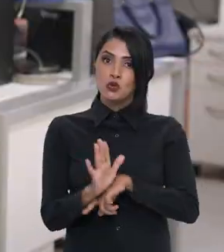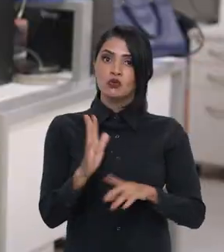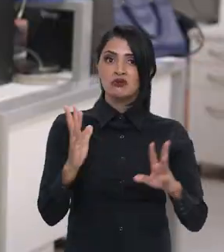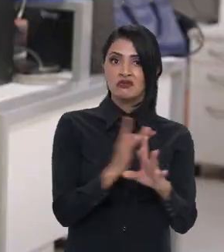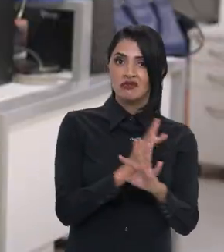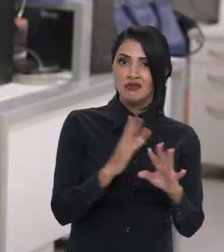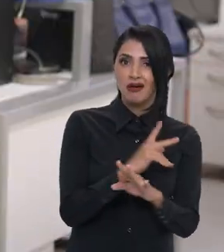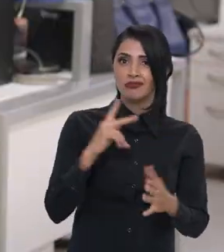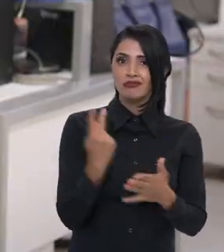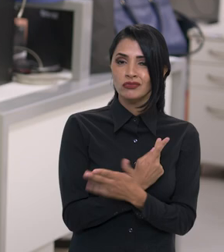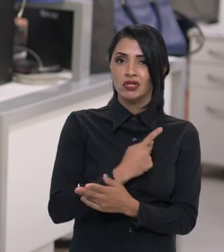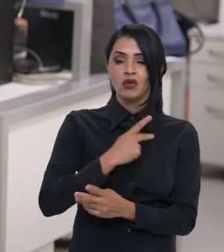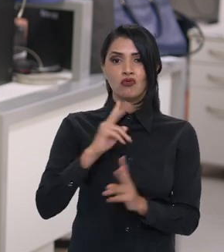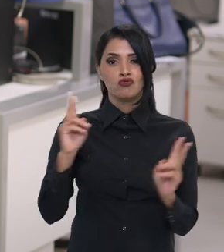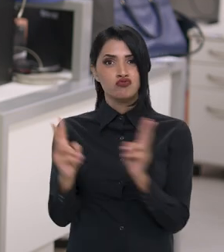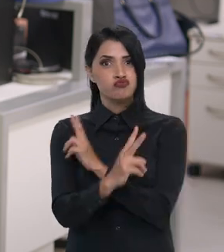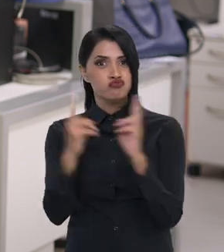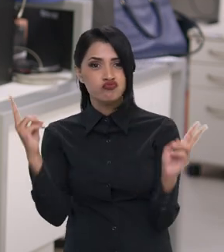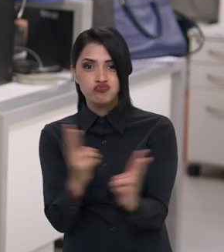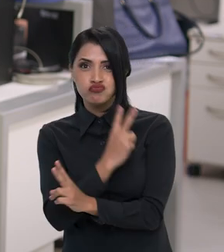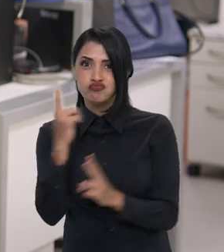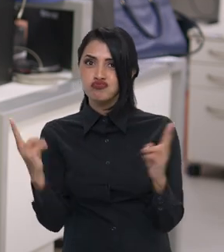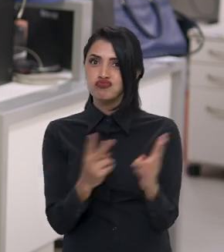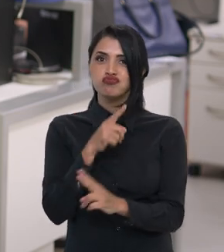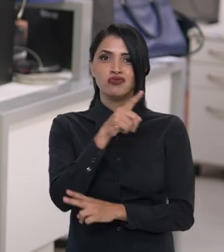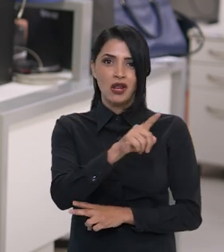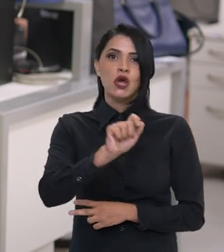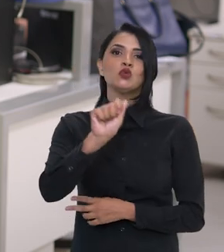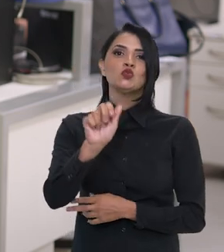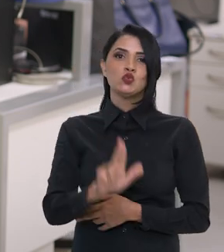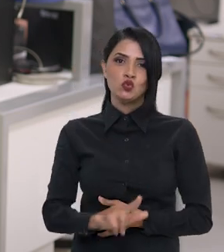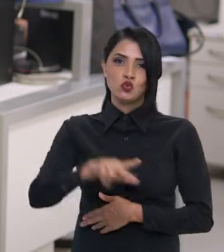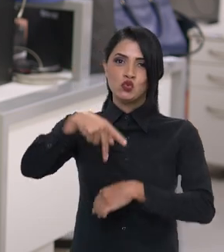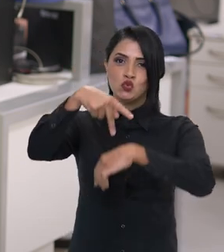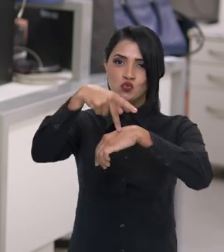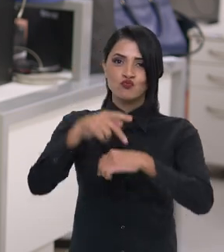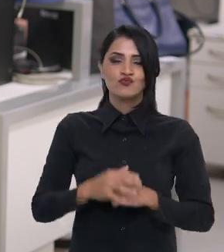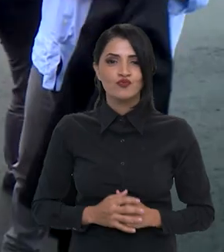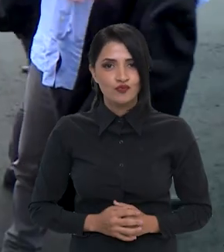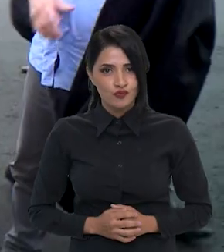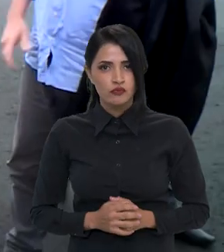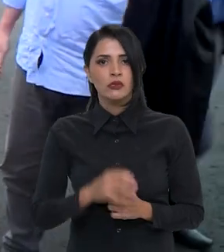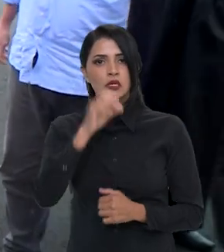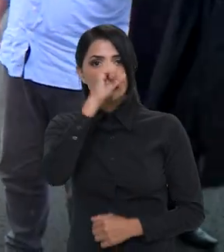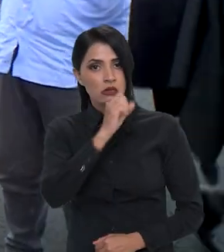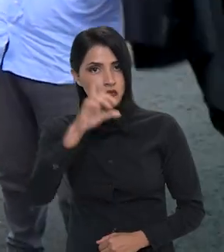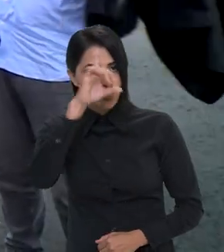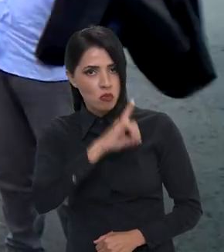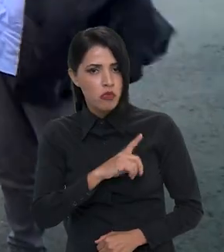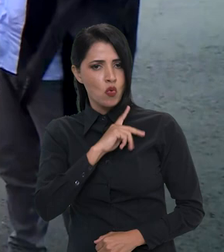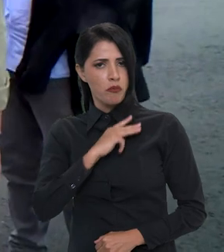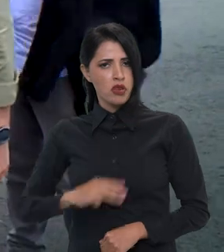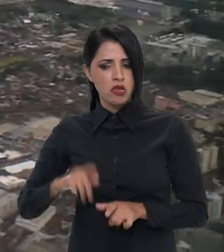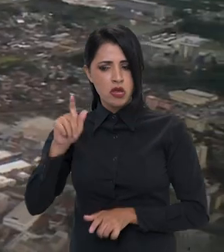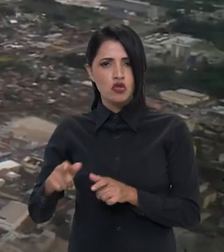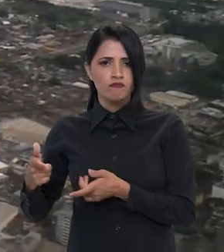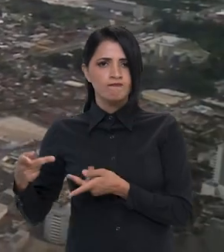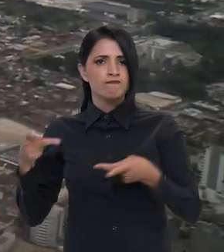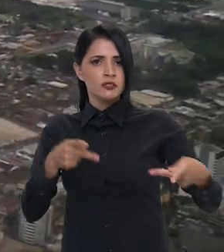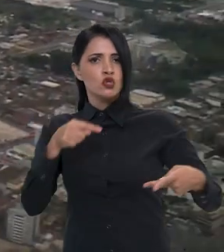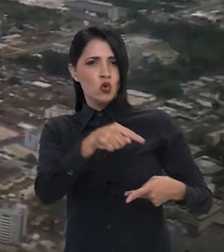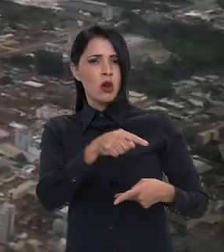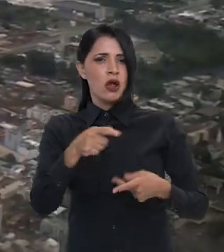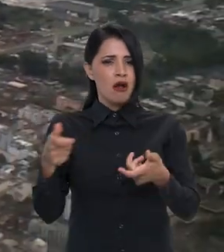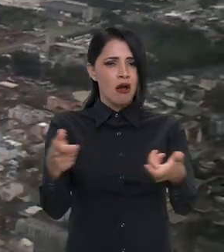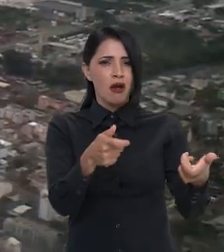Ajuda as cidades atingidas pelo ciclone extratropical no sul do país. Esse fim de semana, vários ministros visitaram as